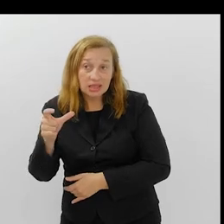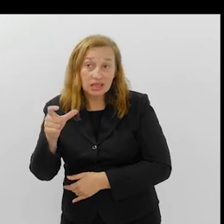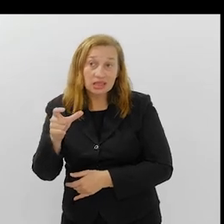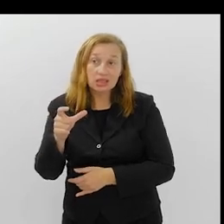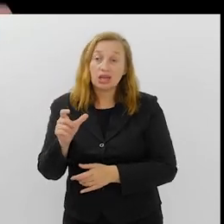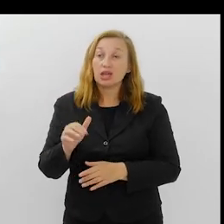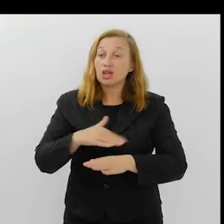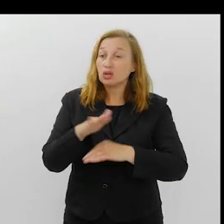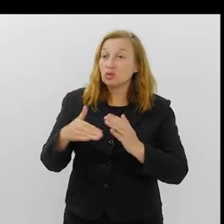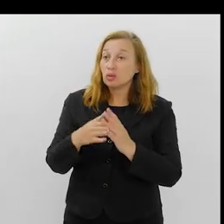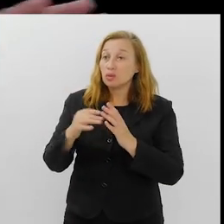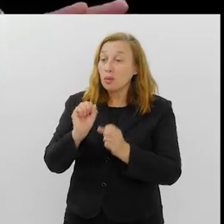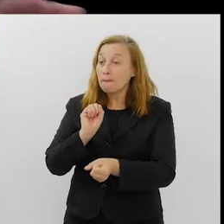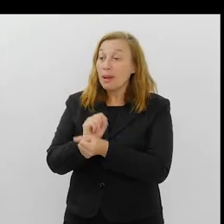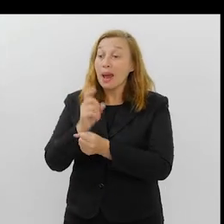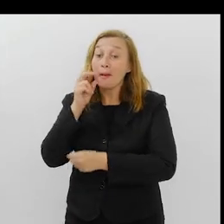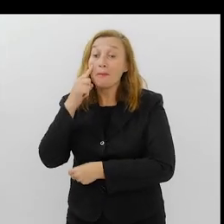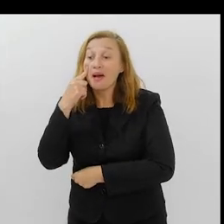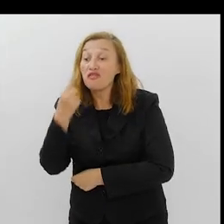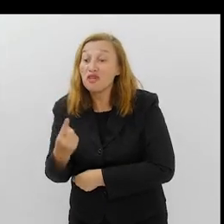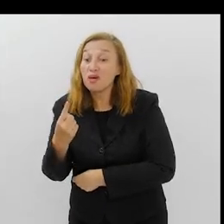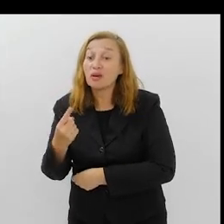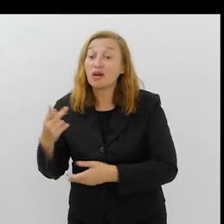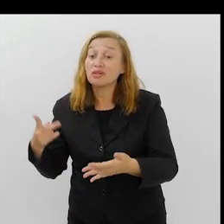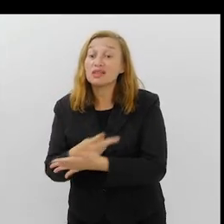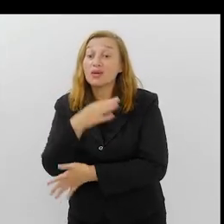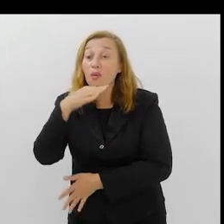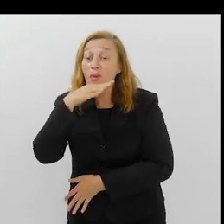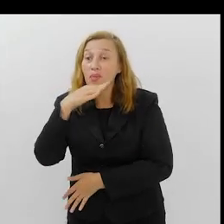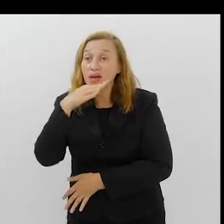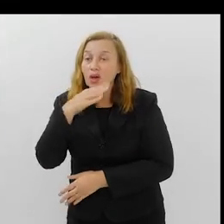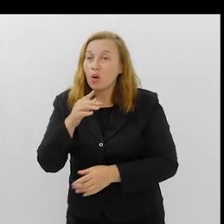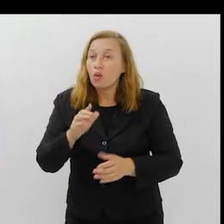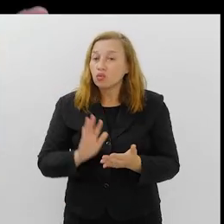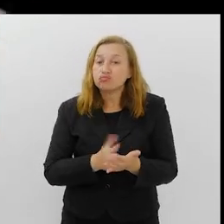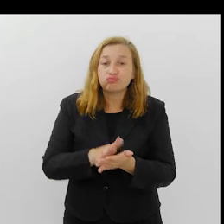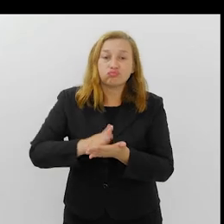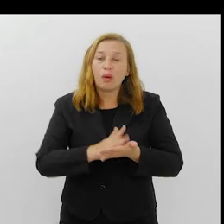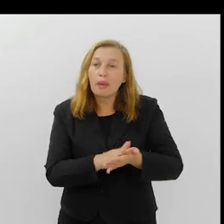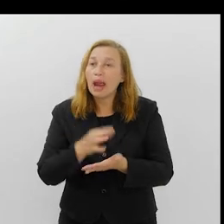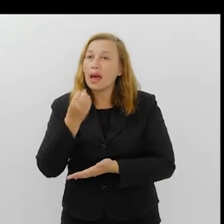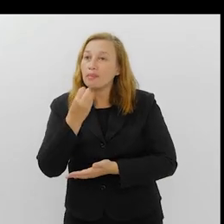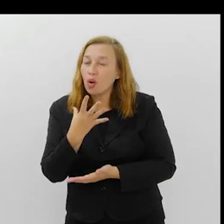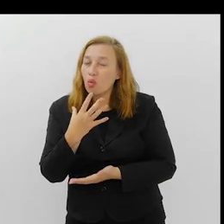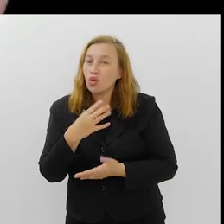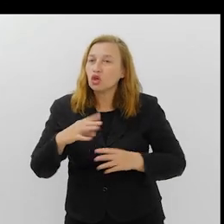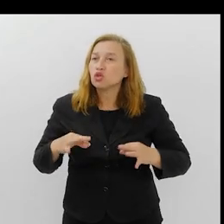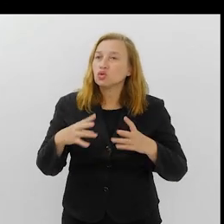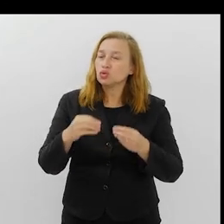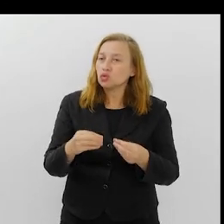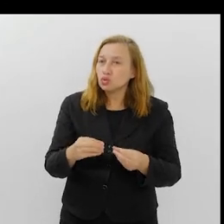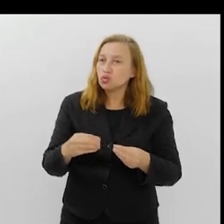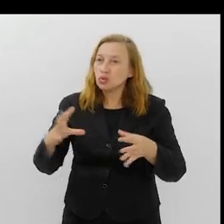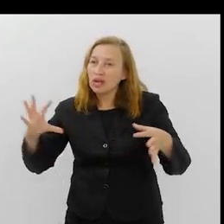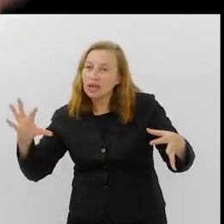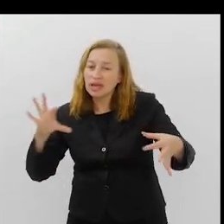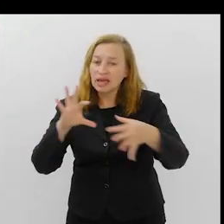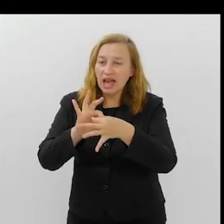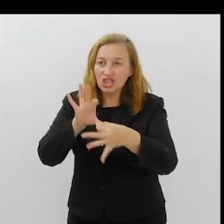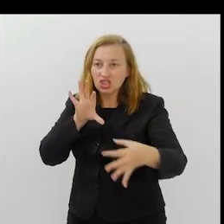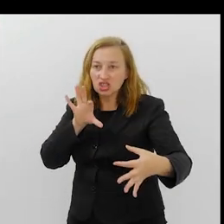atenção de todo mundo. Aí todo mundo para para olhar. Vamos ver o que vai acontecer com a Mangueira. O samba era muito bom, tudo confluindo